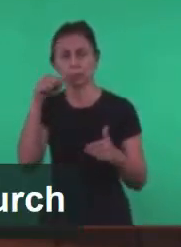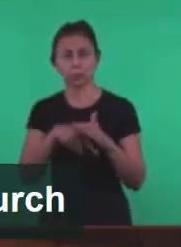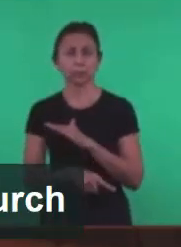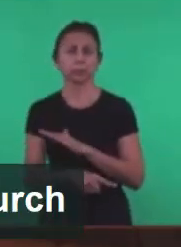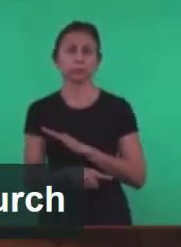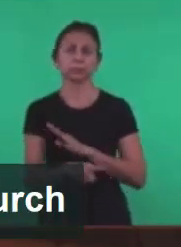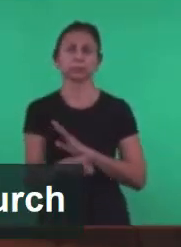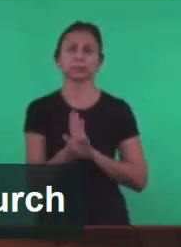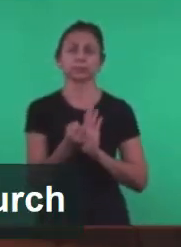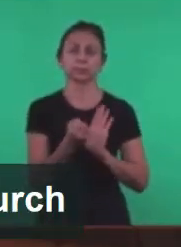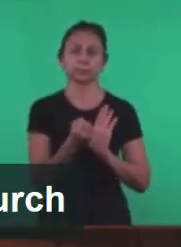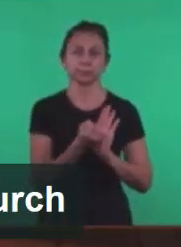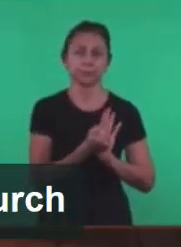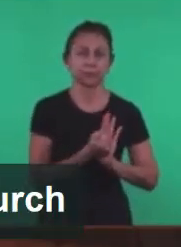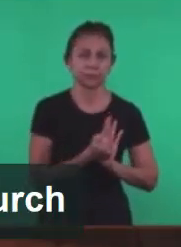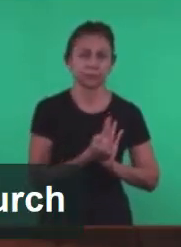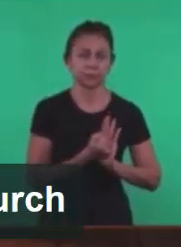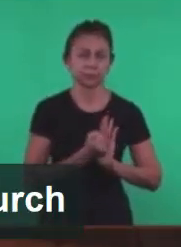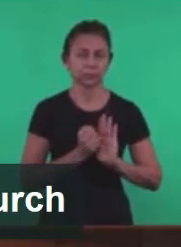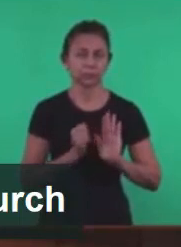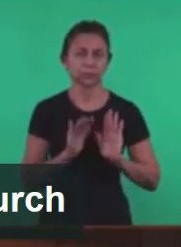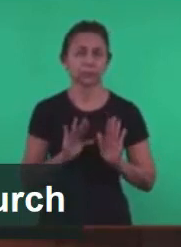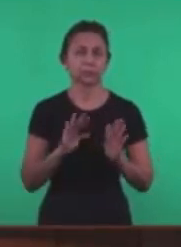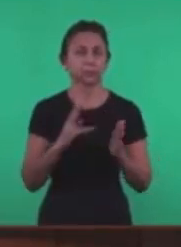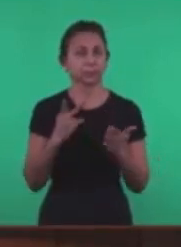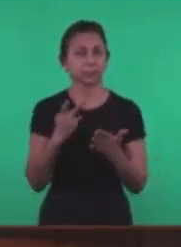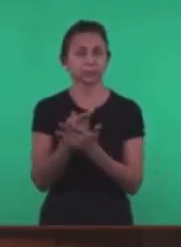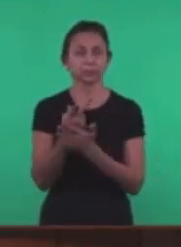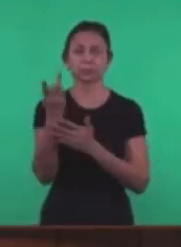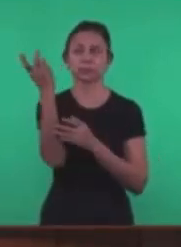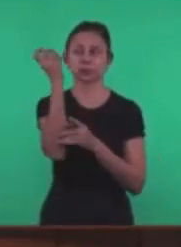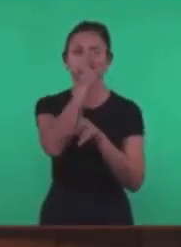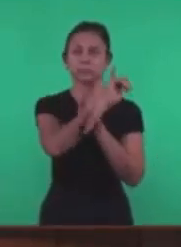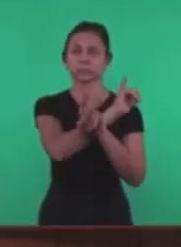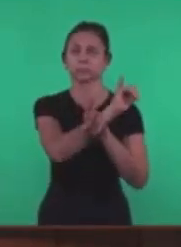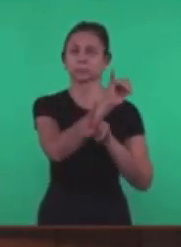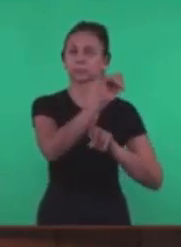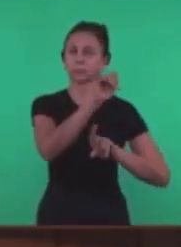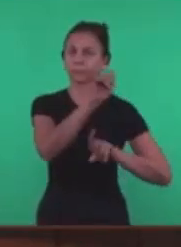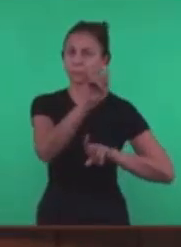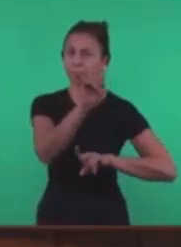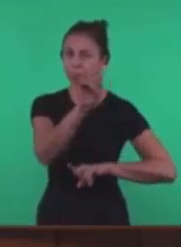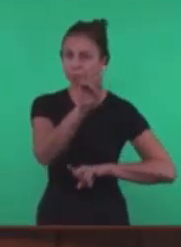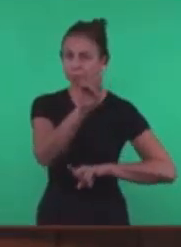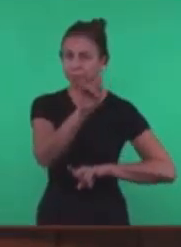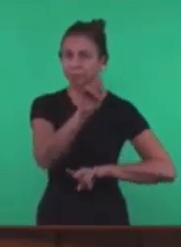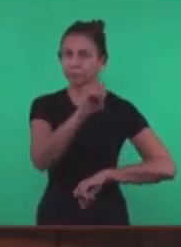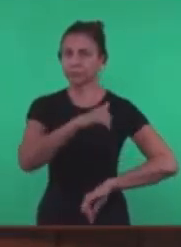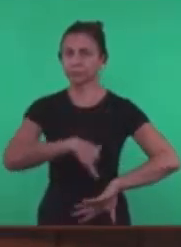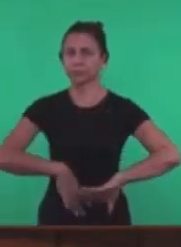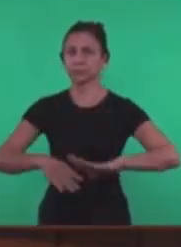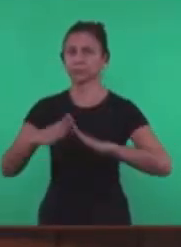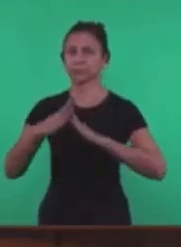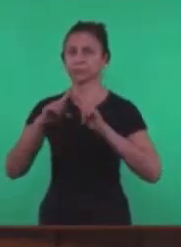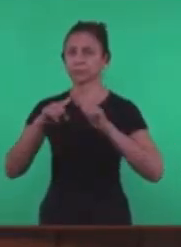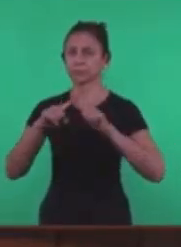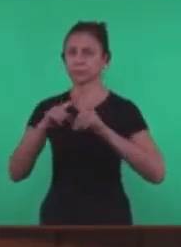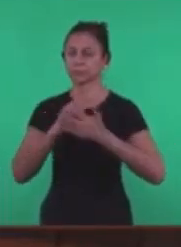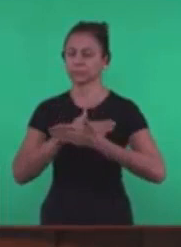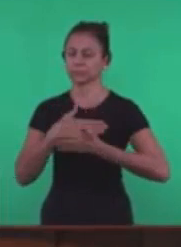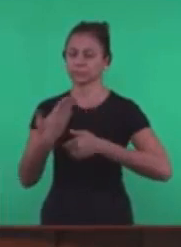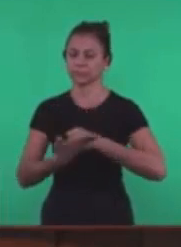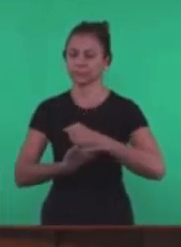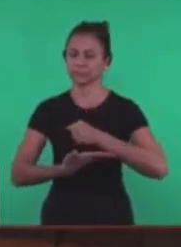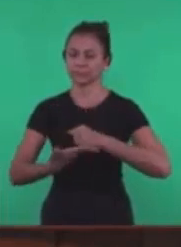aconteceu Foi o profético Foi a igreja Que agora Volta As suas bases Doutrinárias